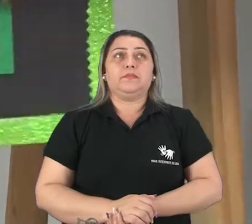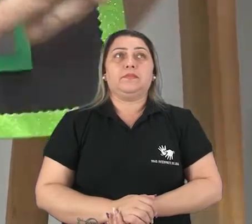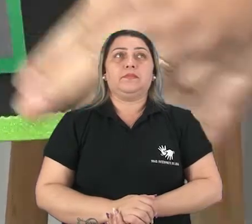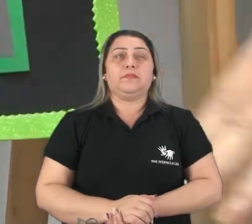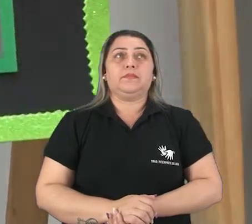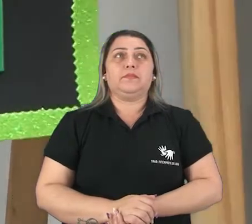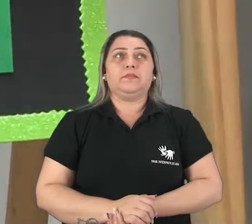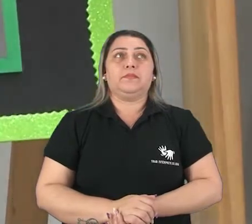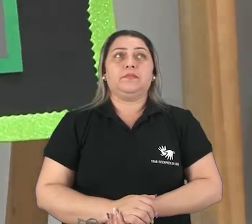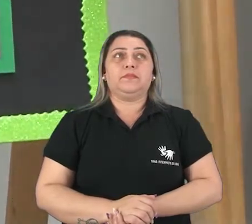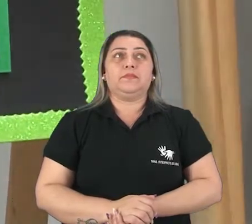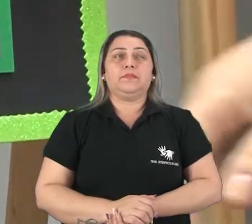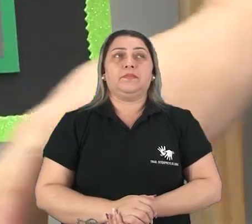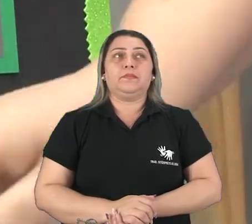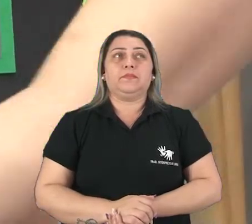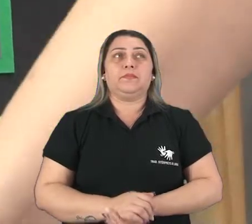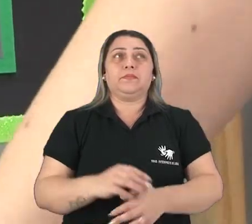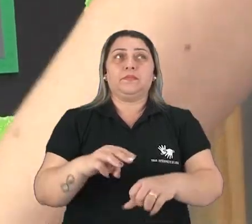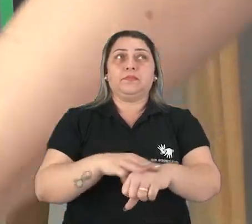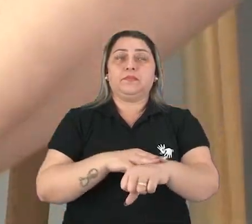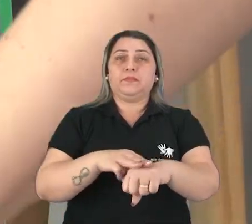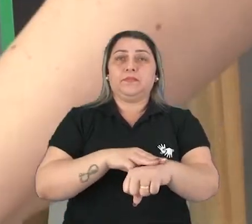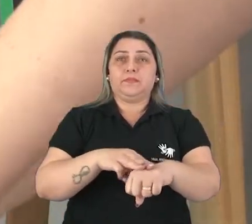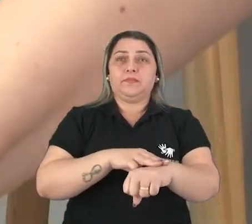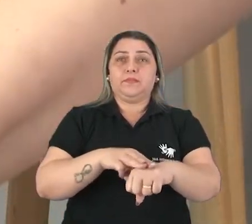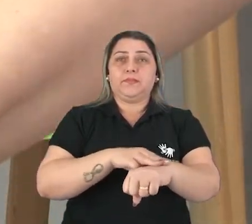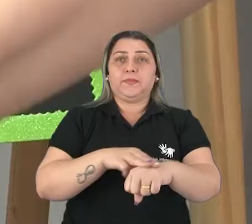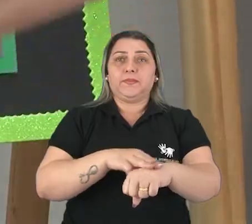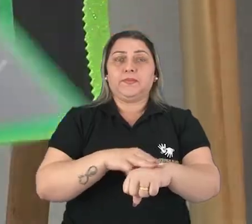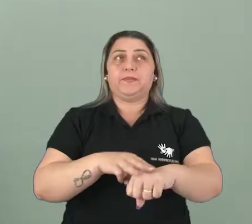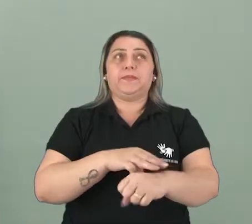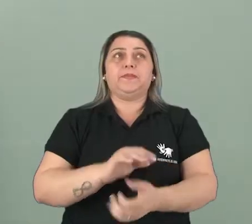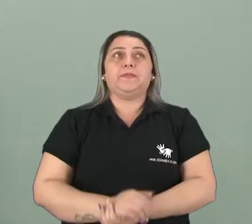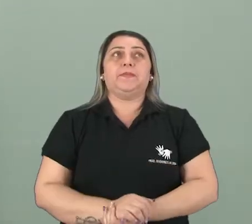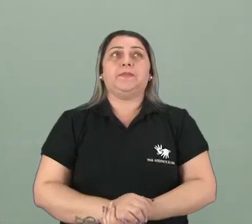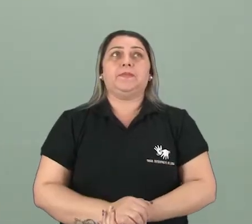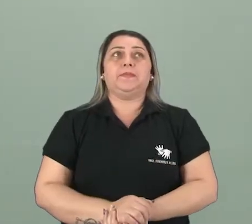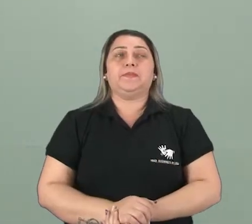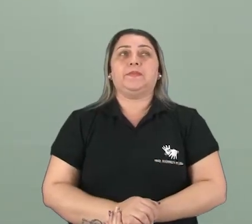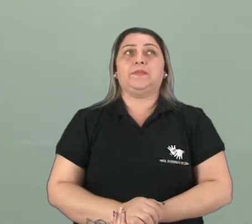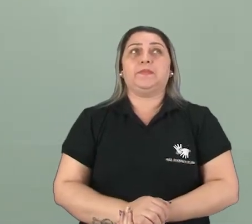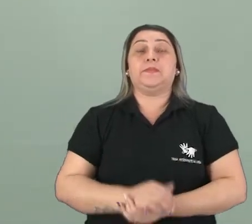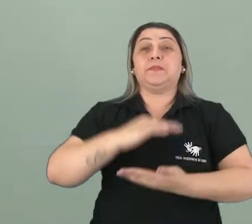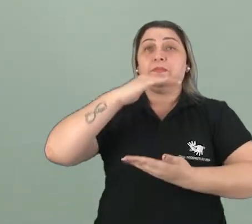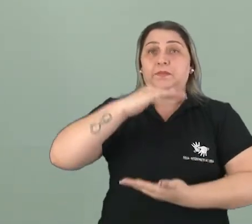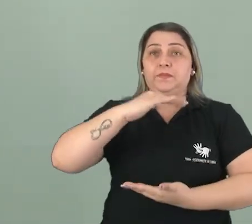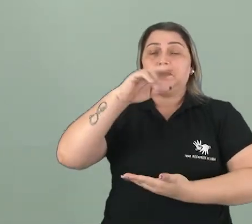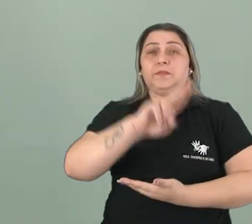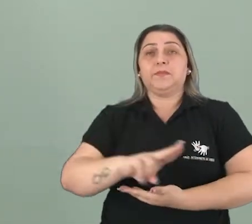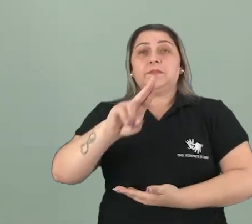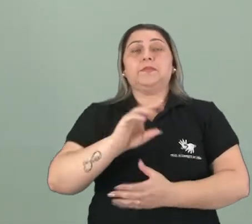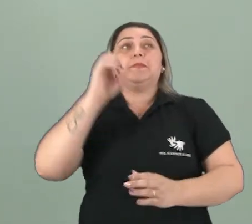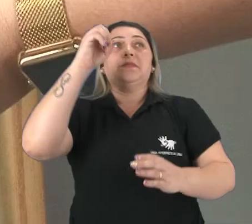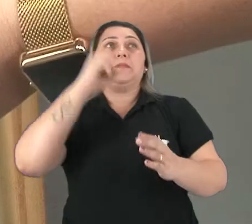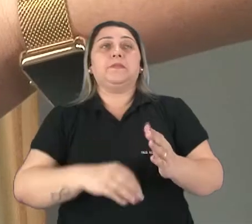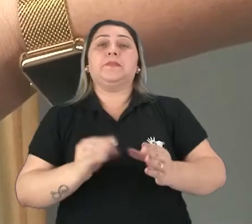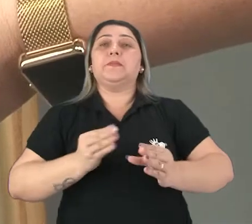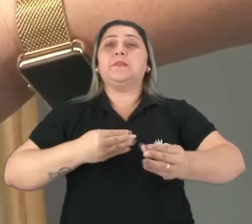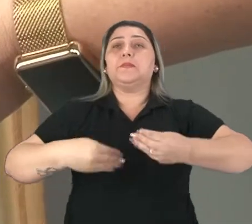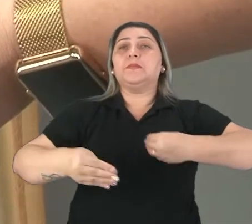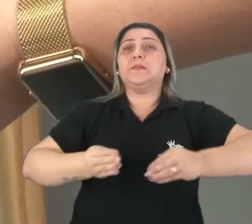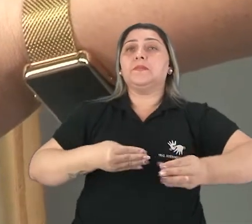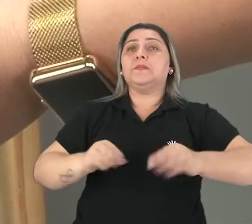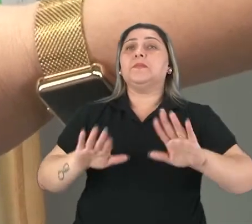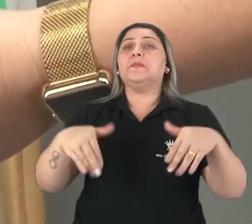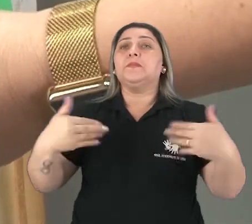A lixeira marrom. E as lixeiras que são usadas para jogar plástico.